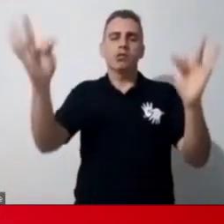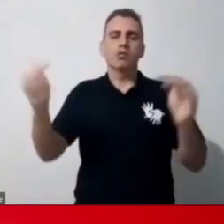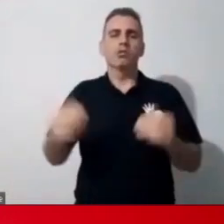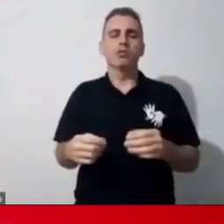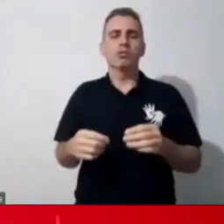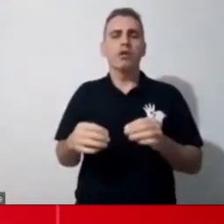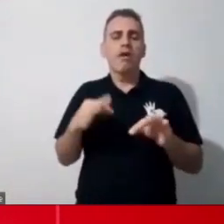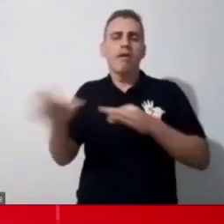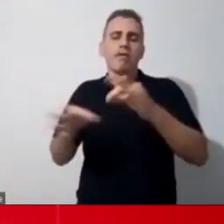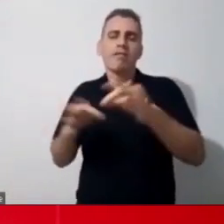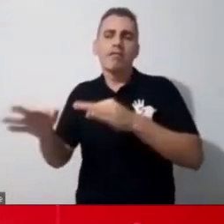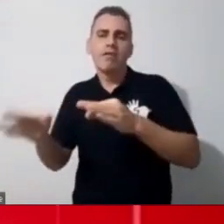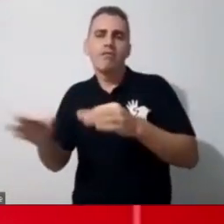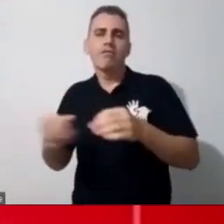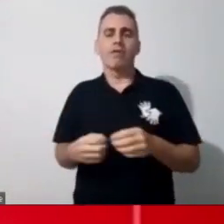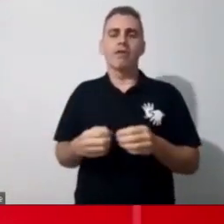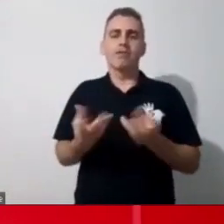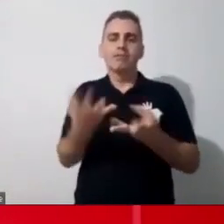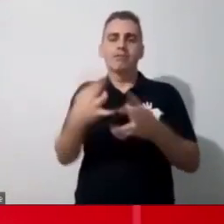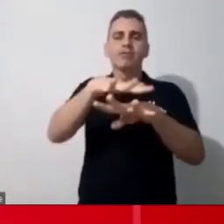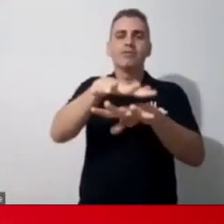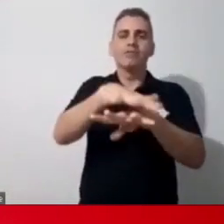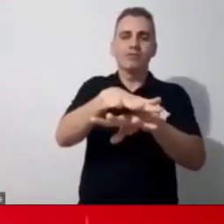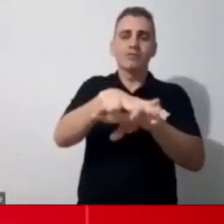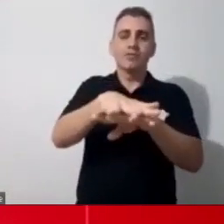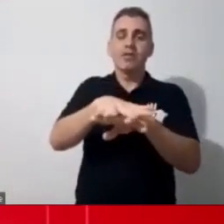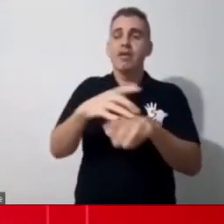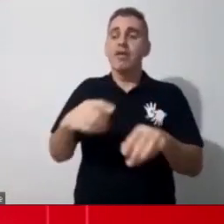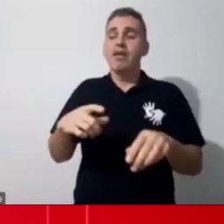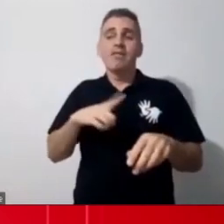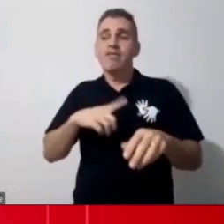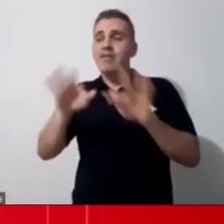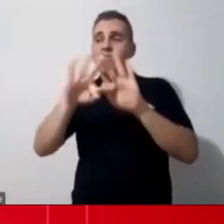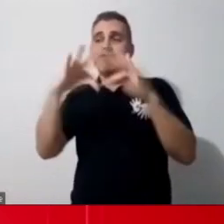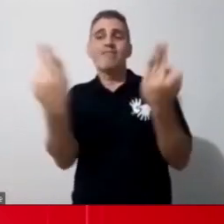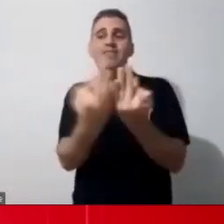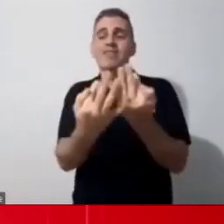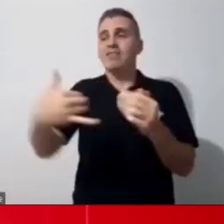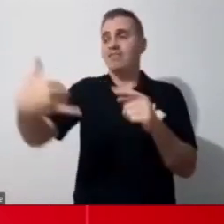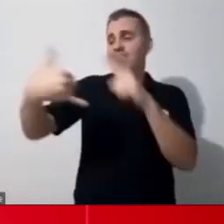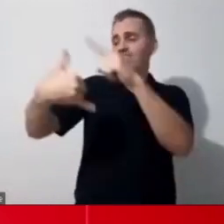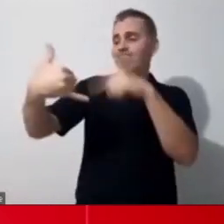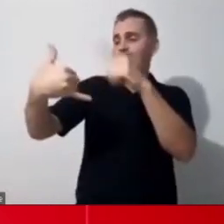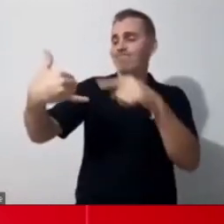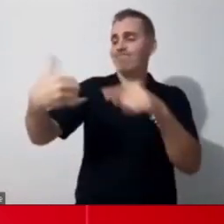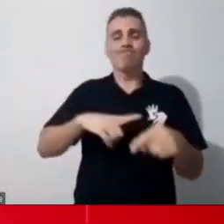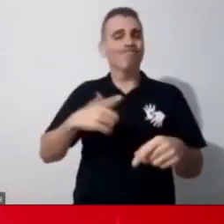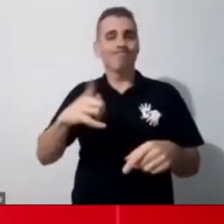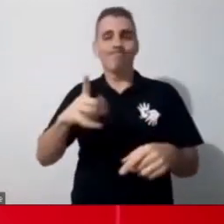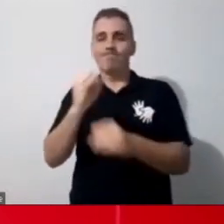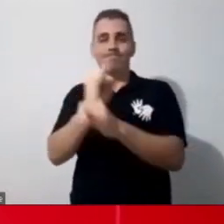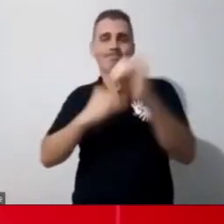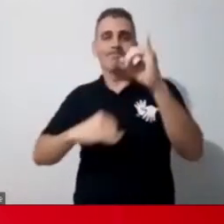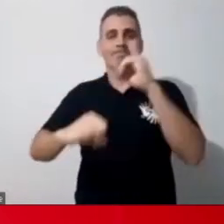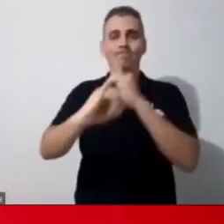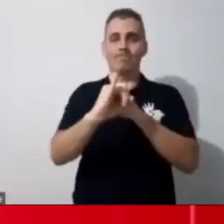da tecnologia para aquela família que não tem condição, que não tem um aparelho celular, que não tem internet, que não tem